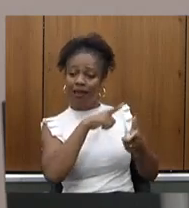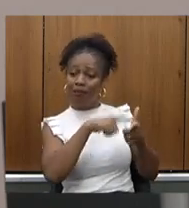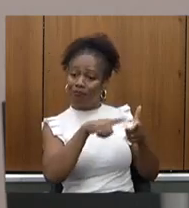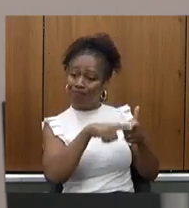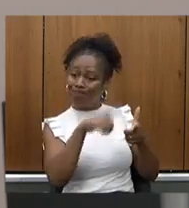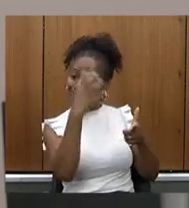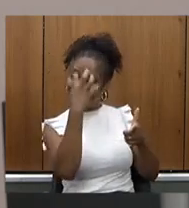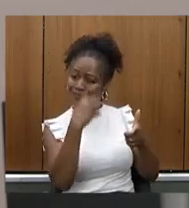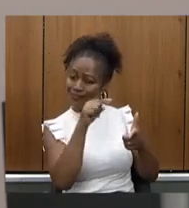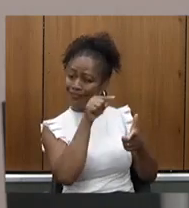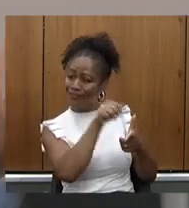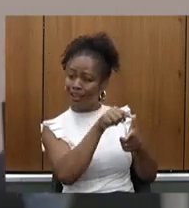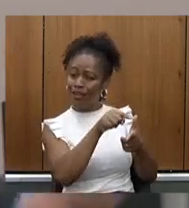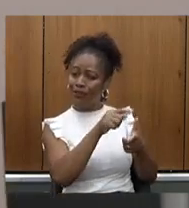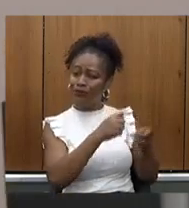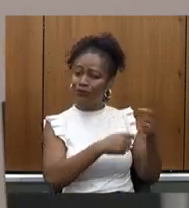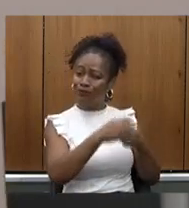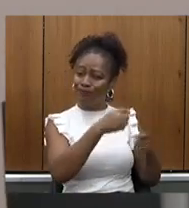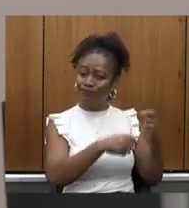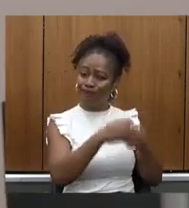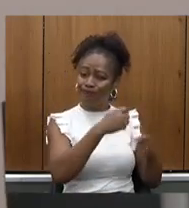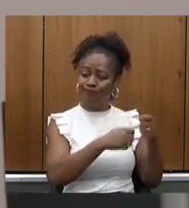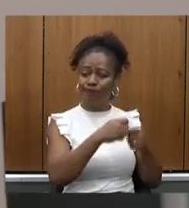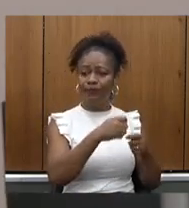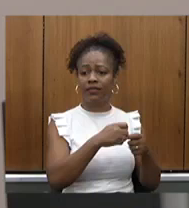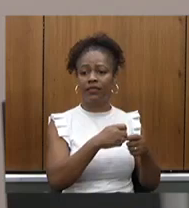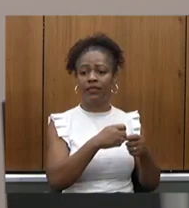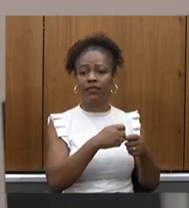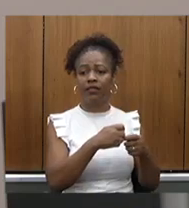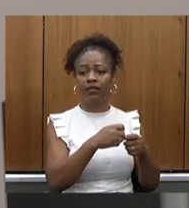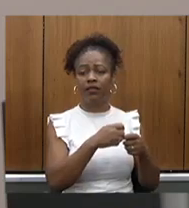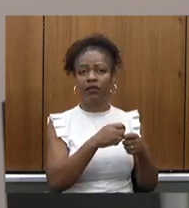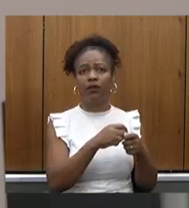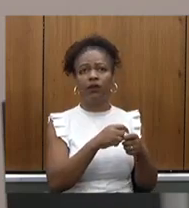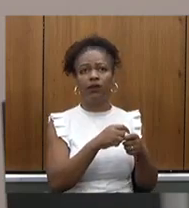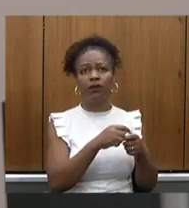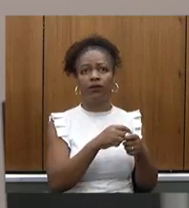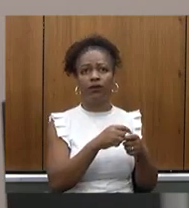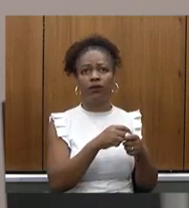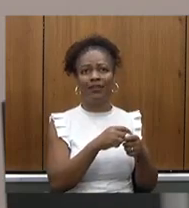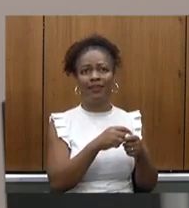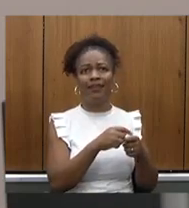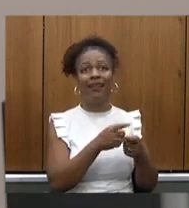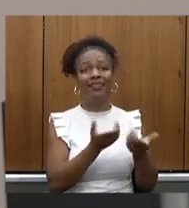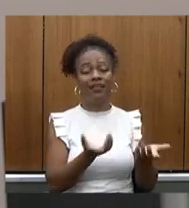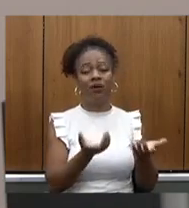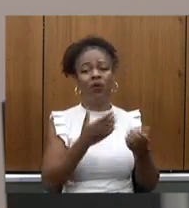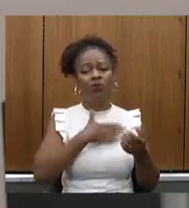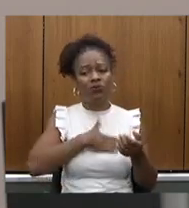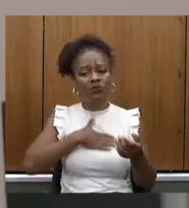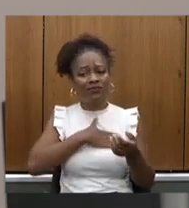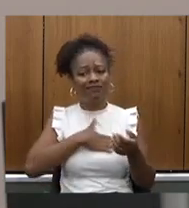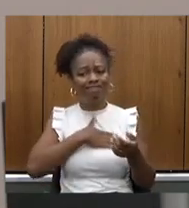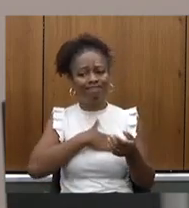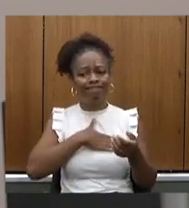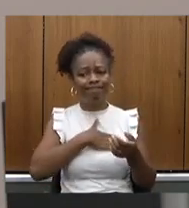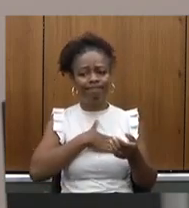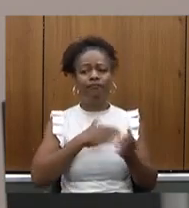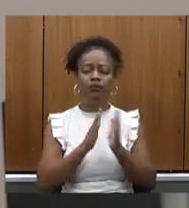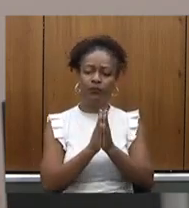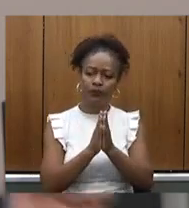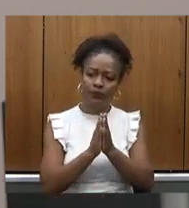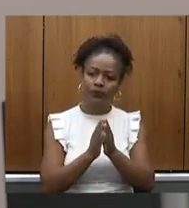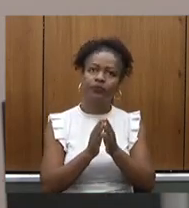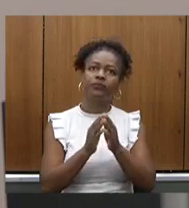financeiro da Santa Casa onde eles preiteiam aquele pagamento daquela negociação então gostaríamos muito que vossa